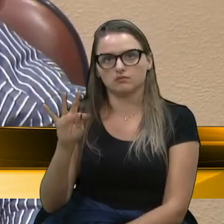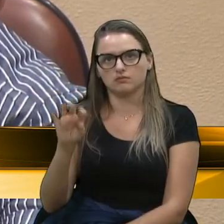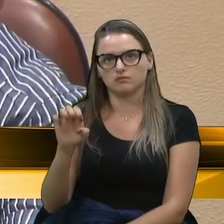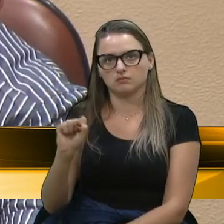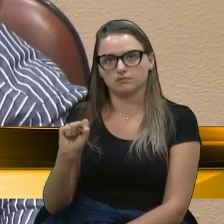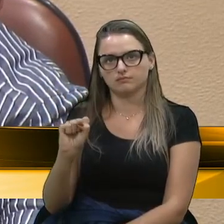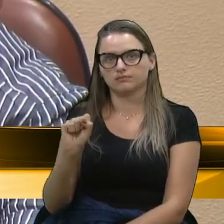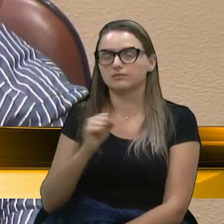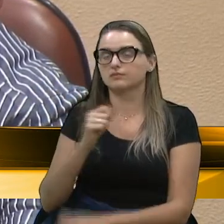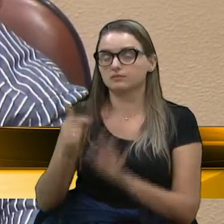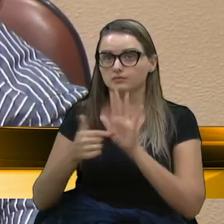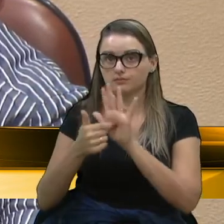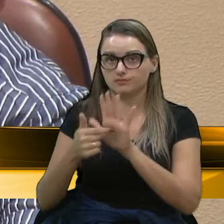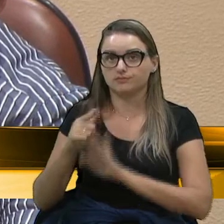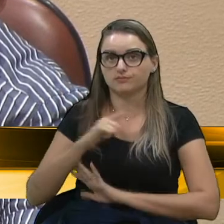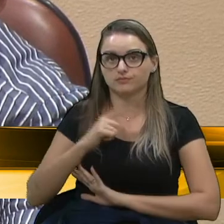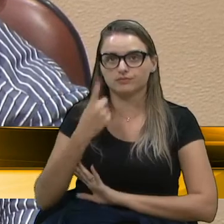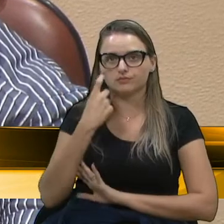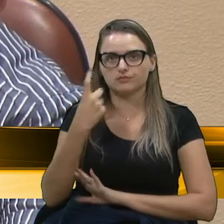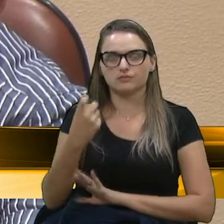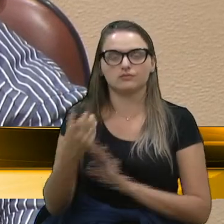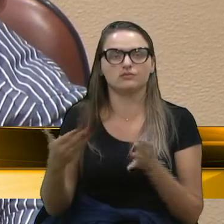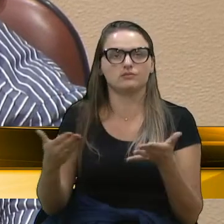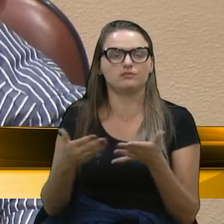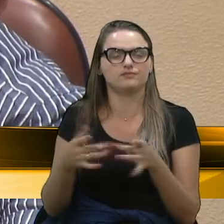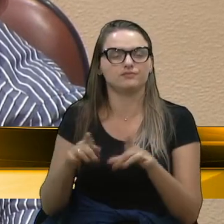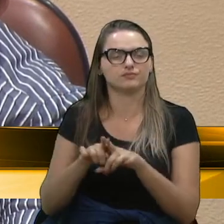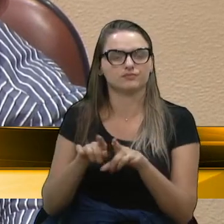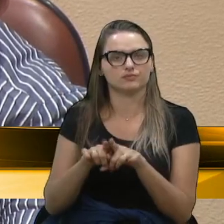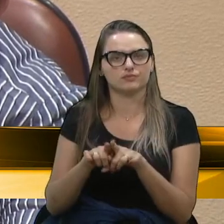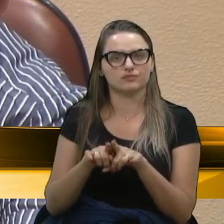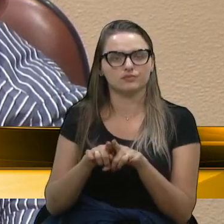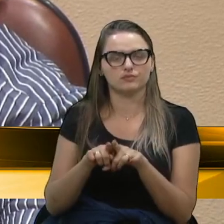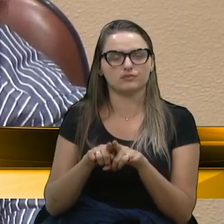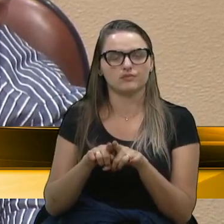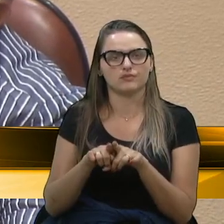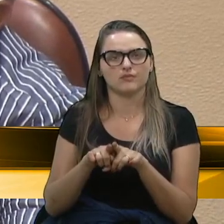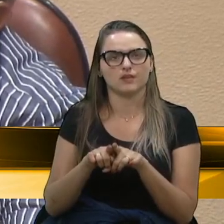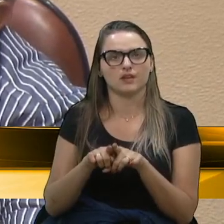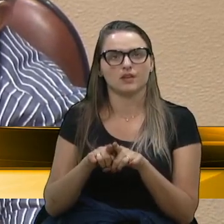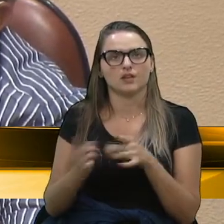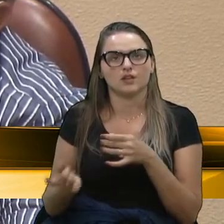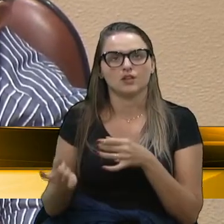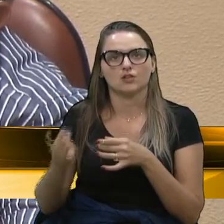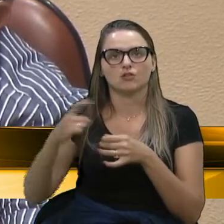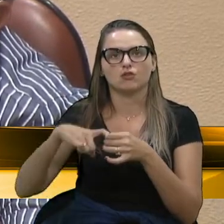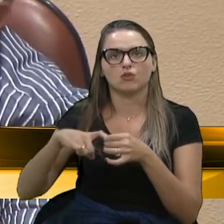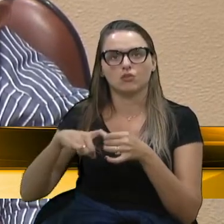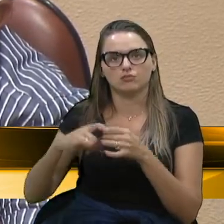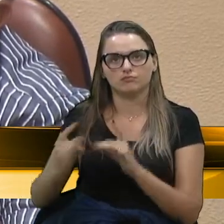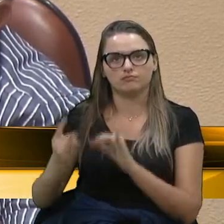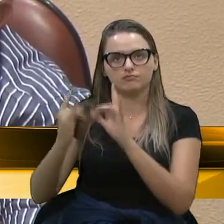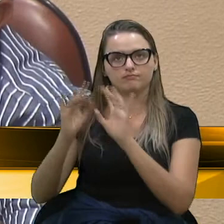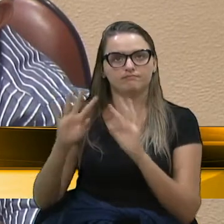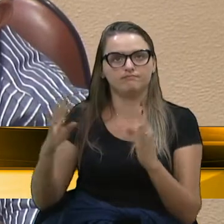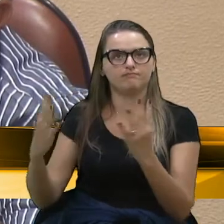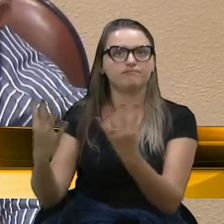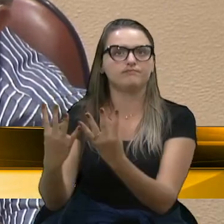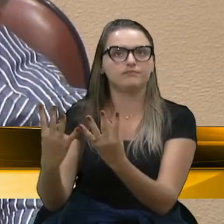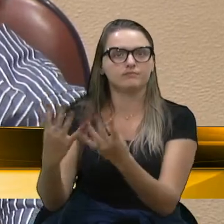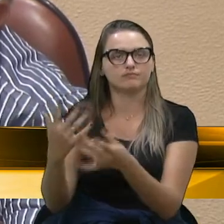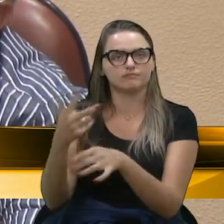e que já se prontificou, pelo menos, nós lutarmos para o cercamento. Porque hoje,